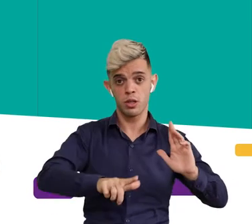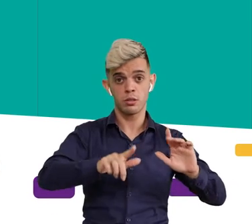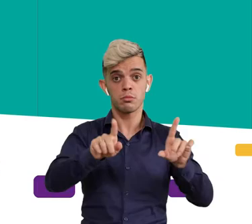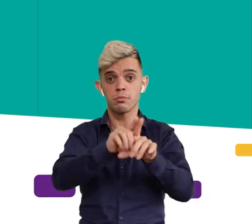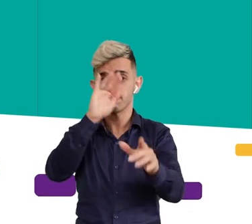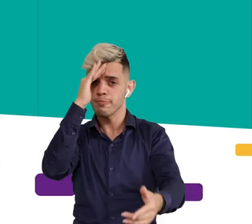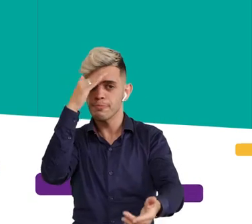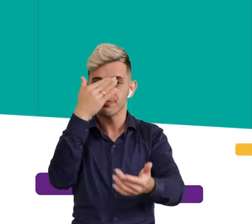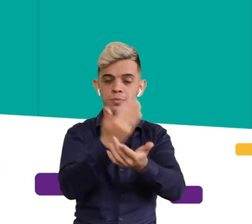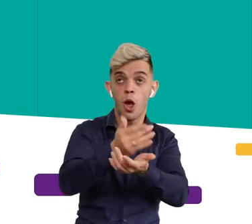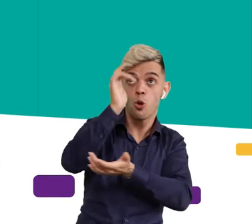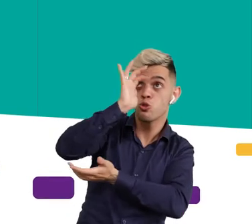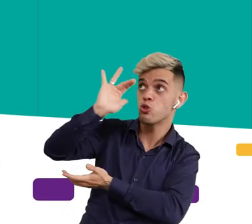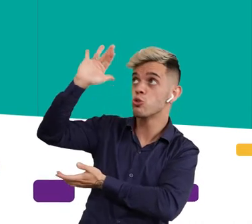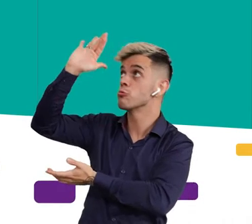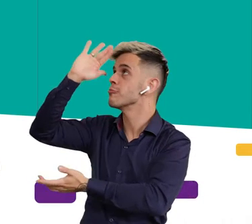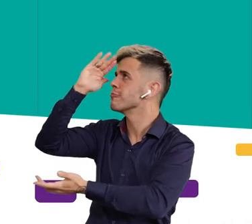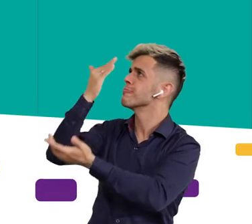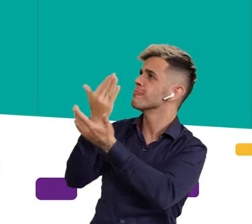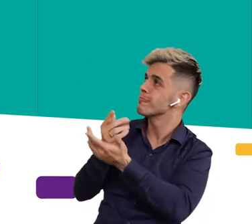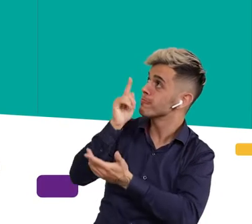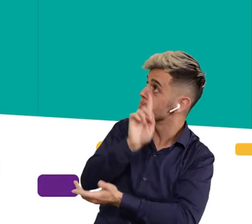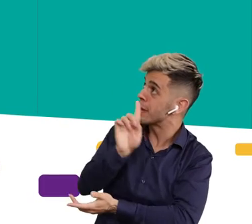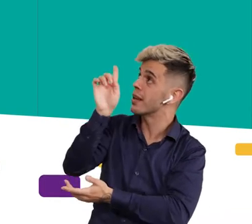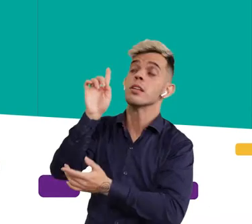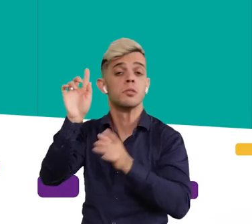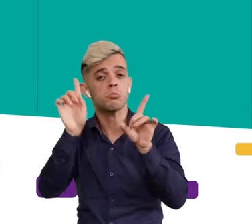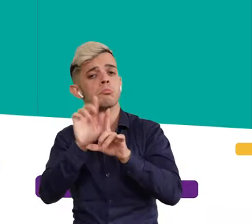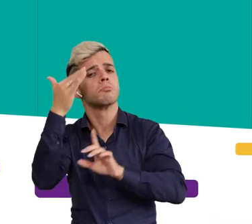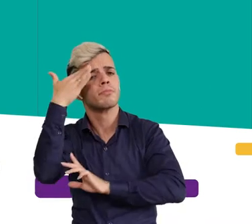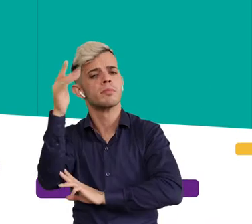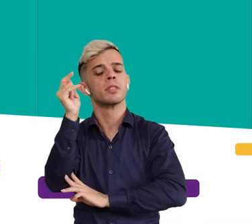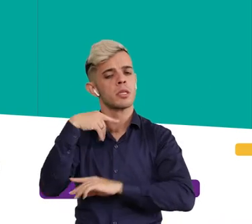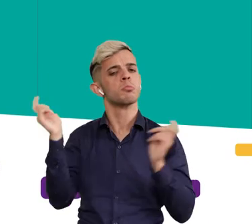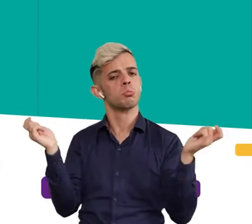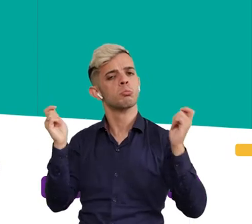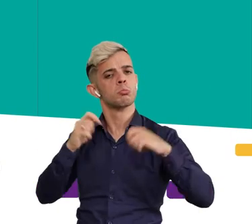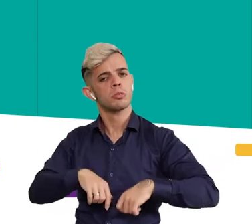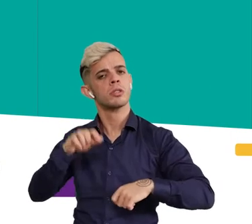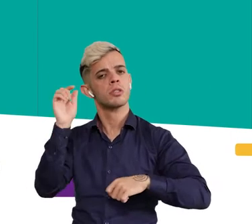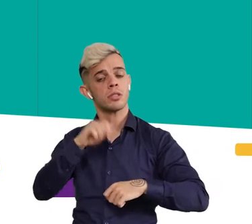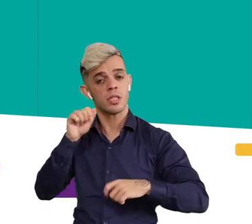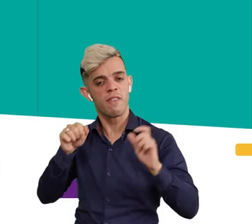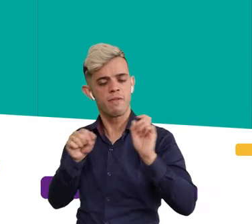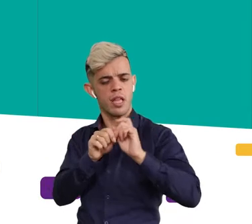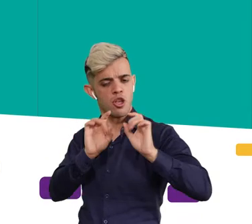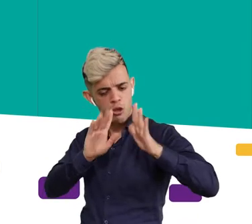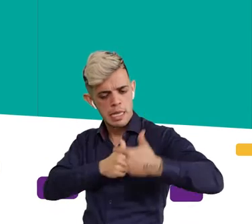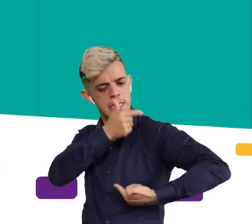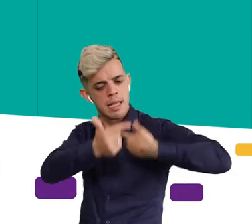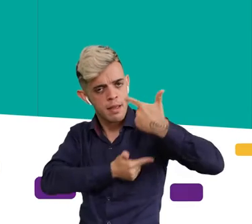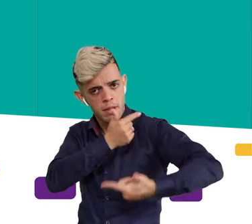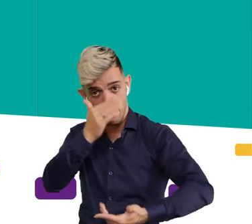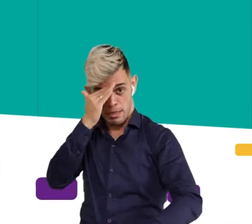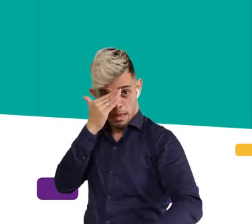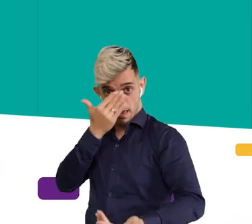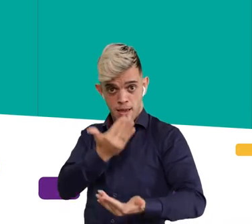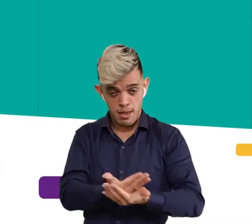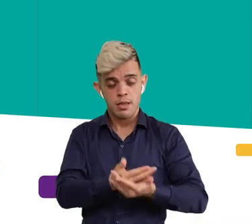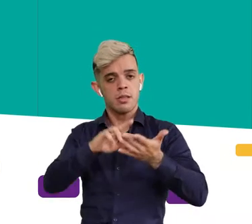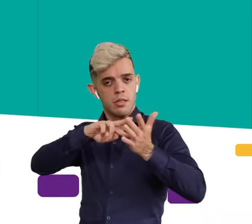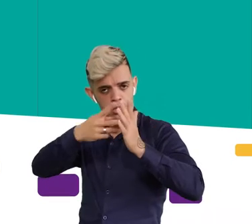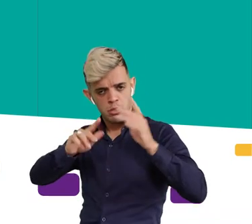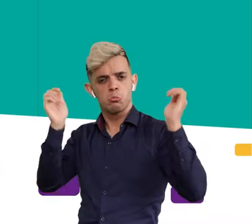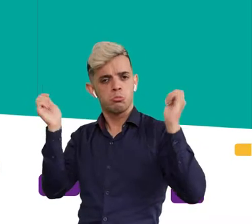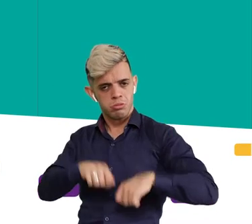fé e esperança renovadas, é acreditar nos seus sonhos, acreditar na sua força, é acreditar que é possível, faça que nós nos